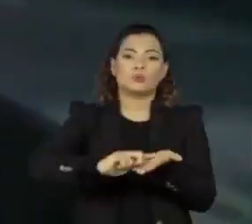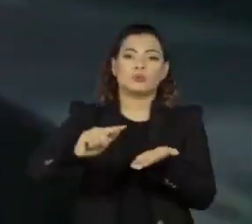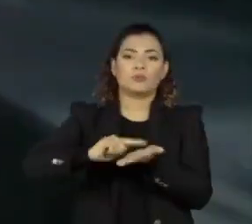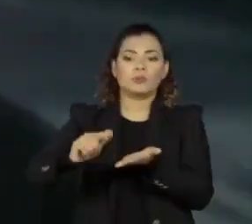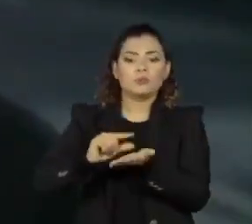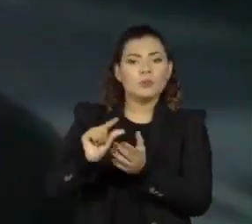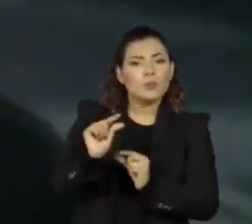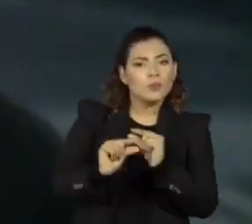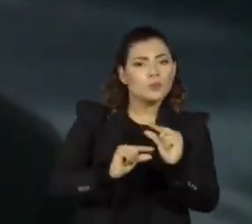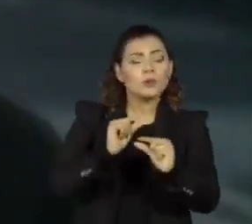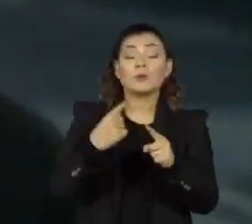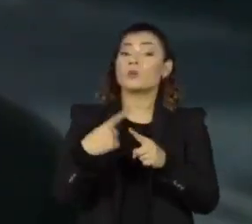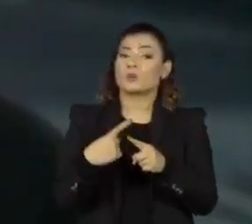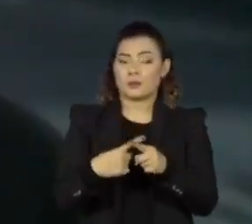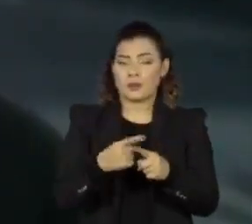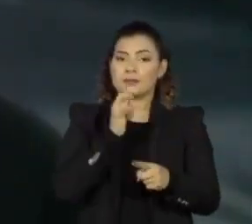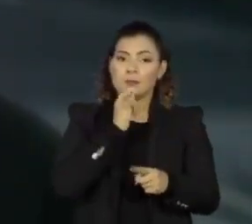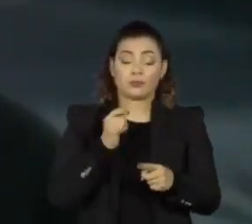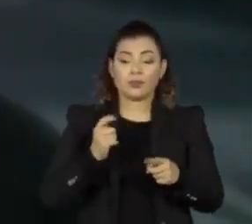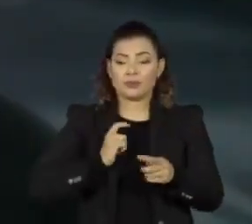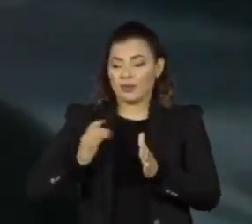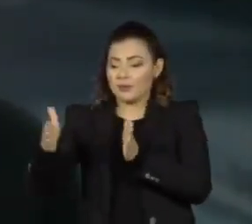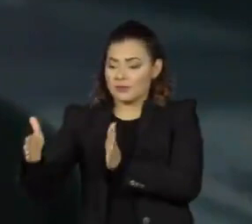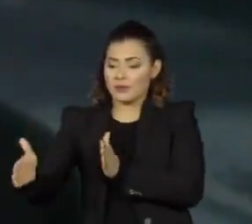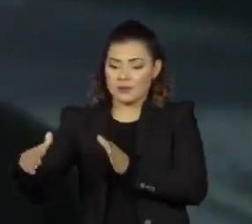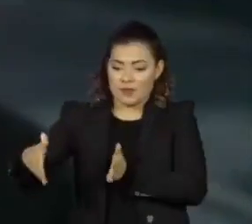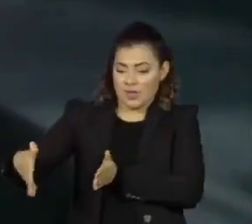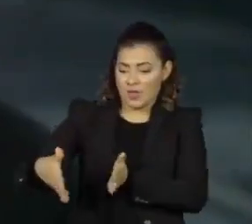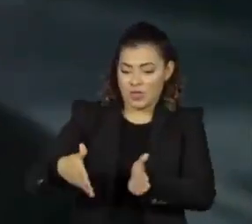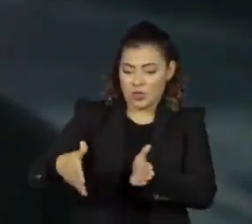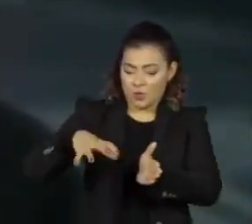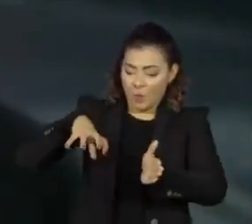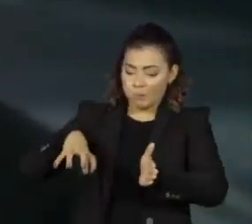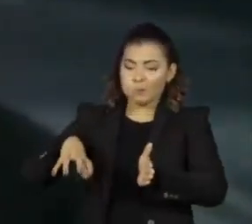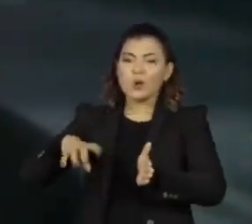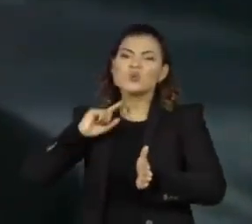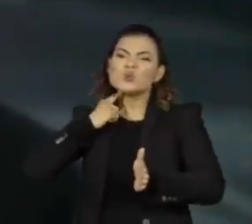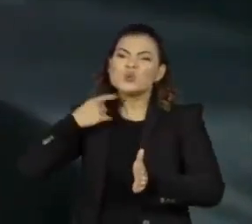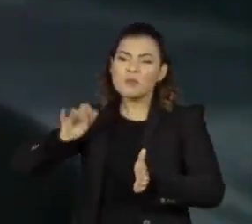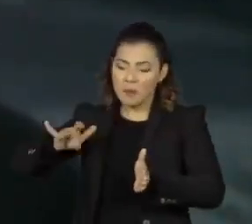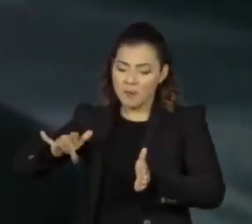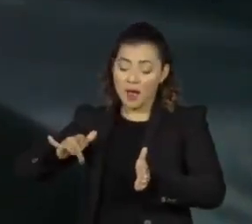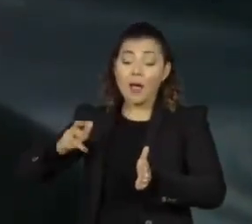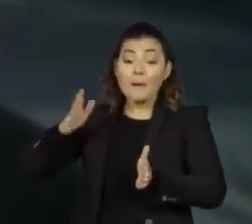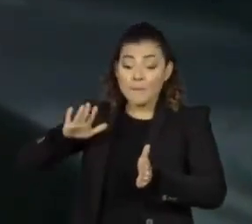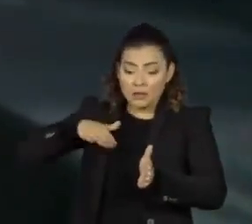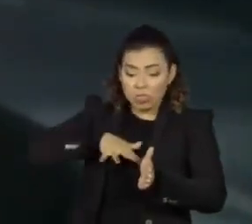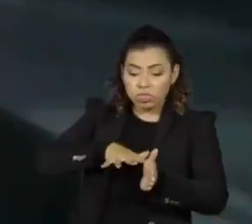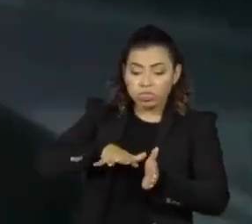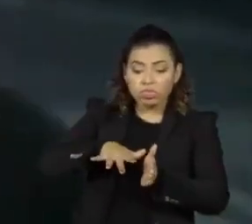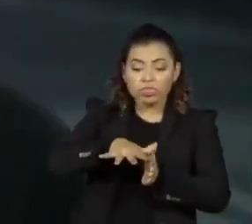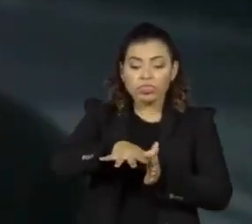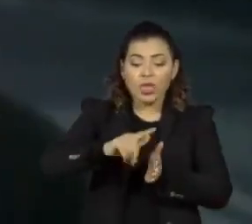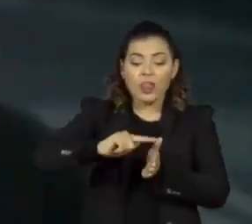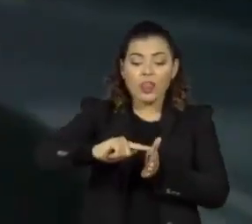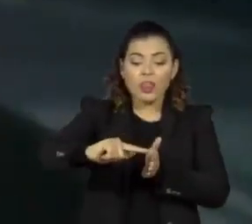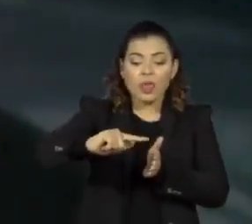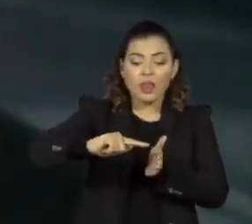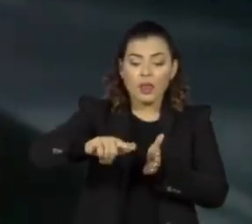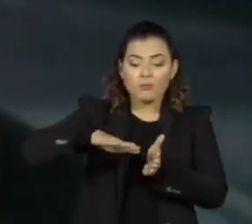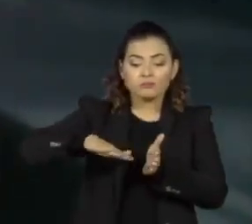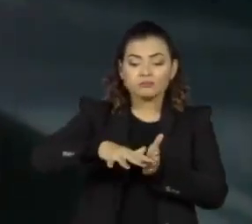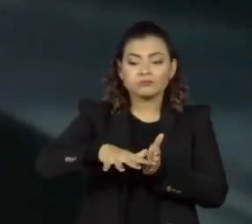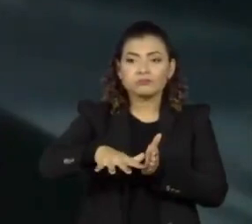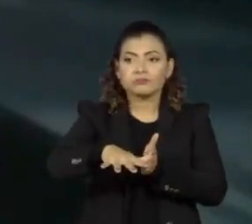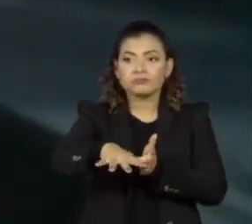local. Porque o que está acontecendo na despoluição do rio Pinheiros, na verdade, é a despoluição dos seus afluentes. É evitar que a sujeira chegue nesses afluentes e, por